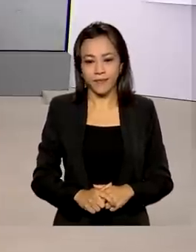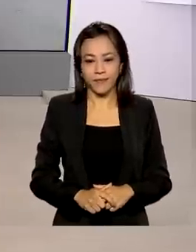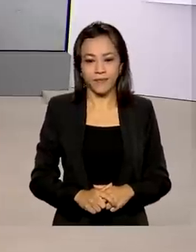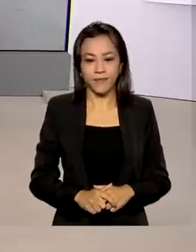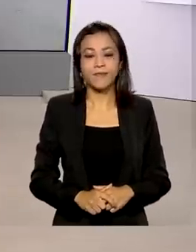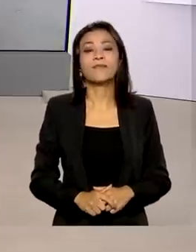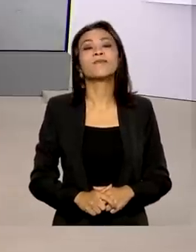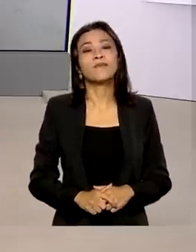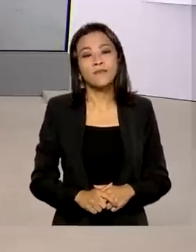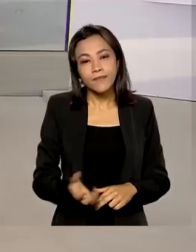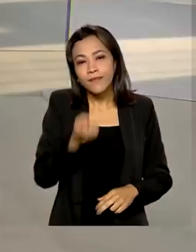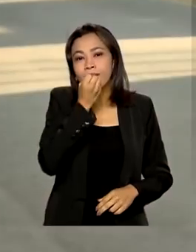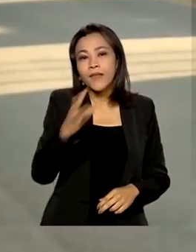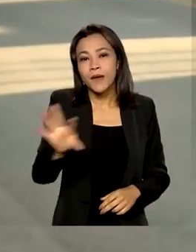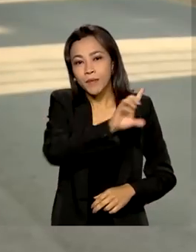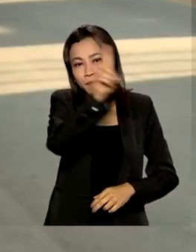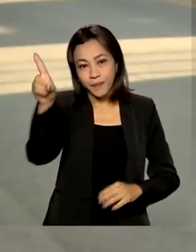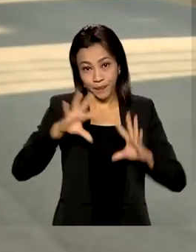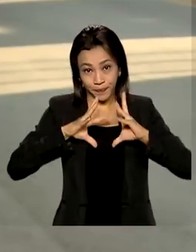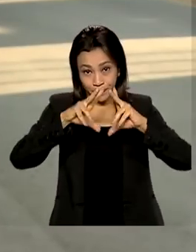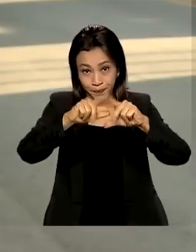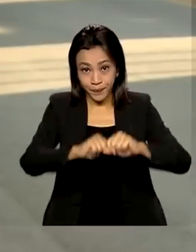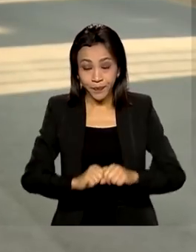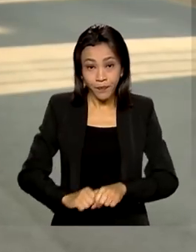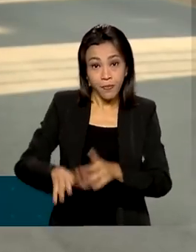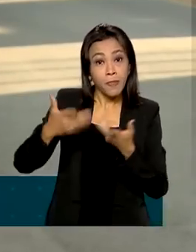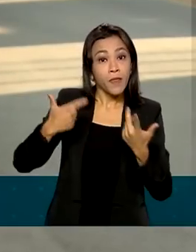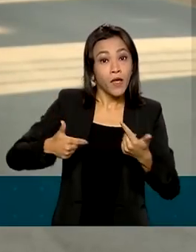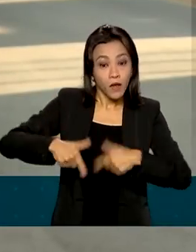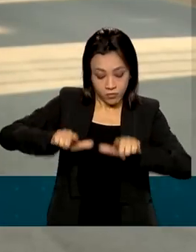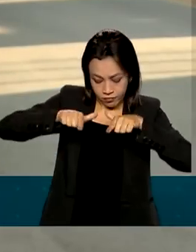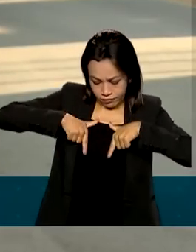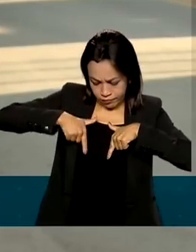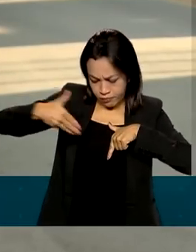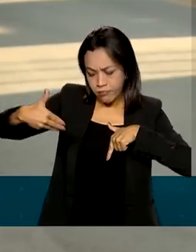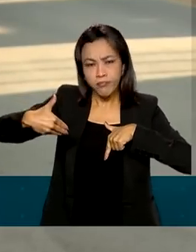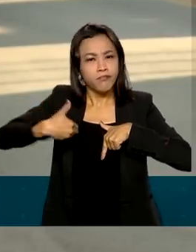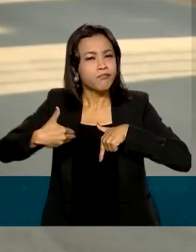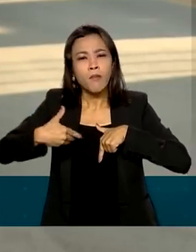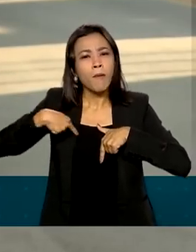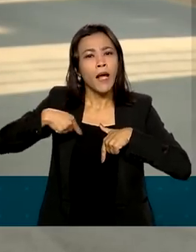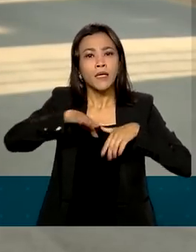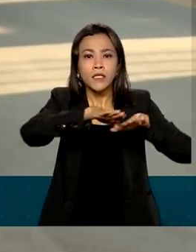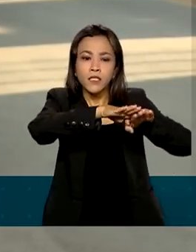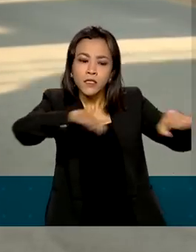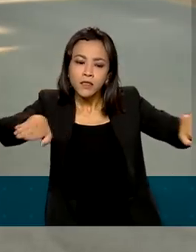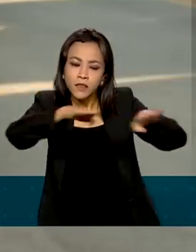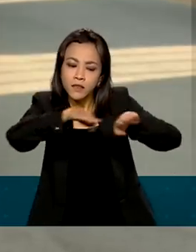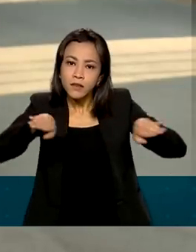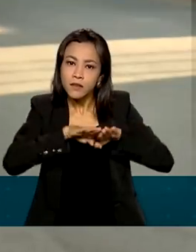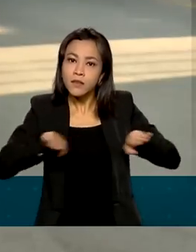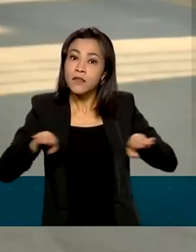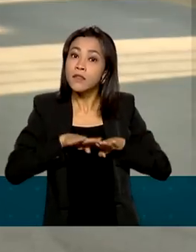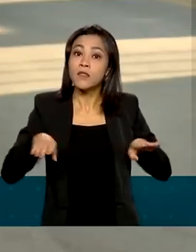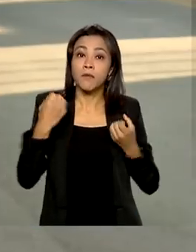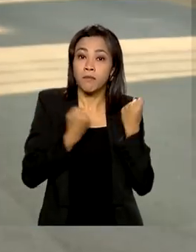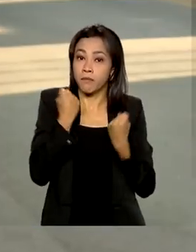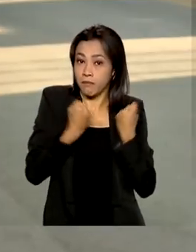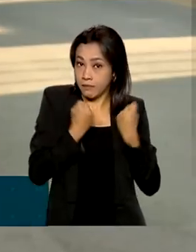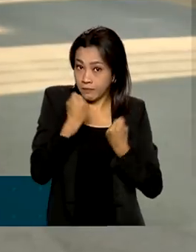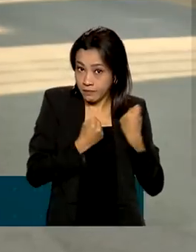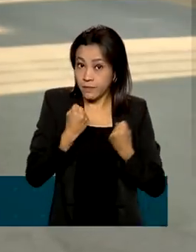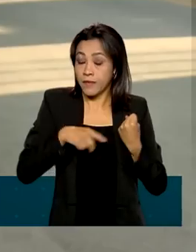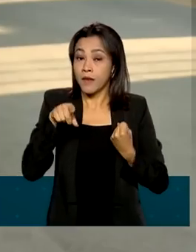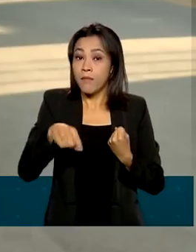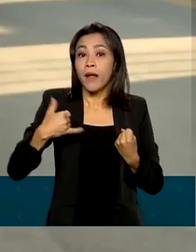Bom dia, Renata. Bom dia a todos. A credencial de estacionamento para idosos, hoje em dia, era emitida pelos DETRANS